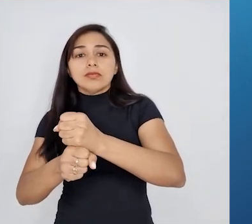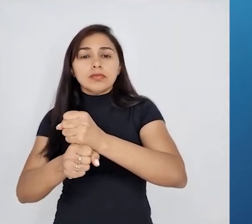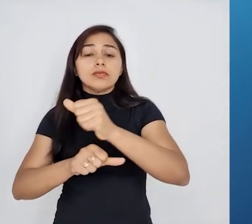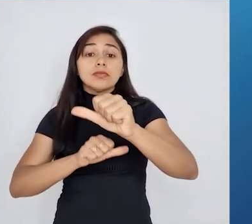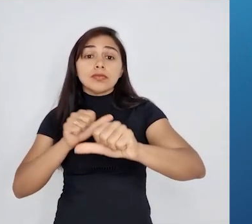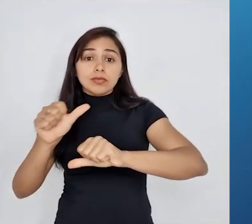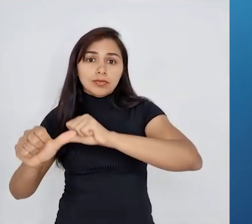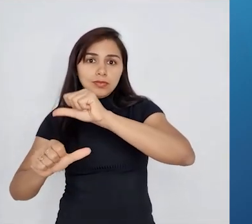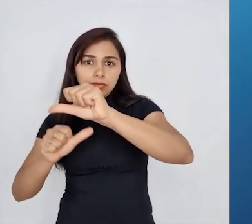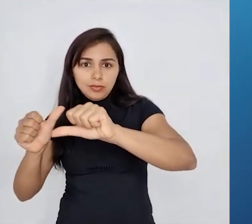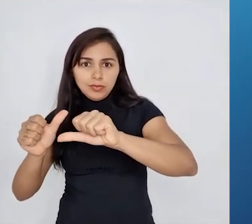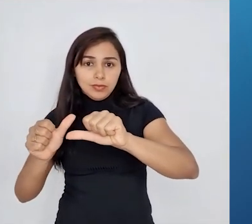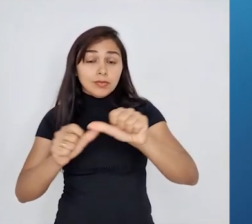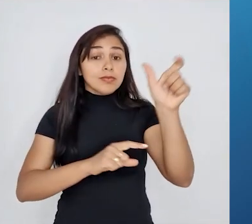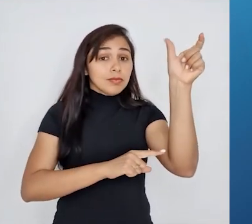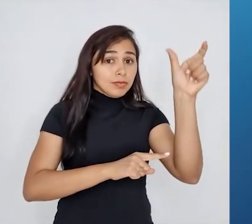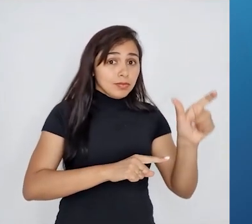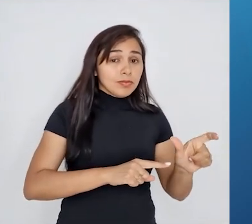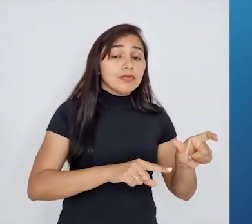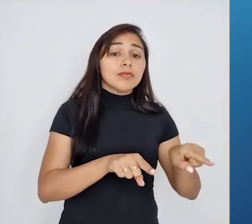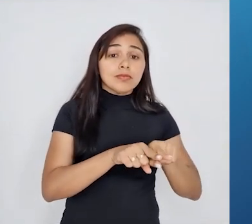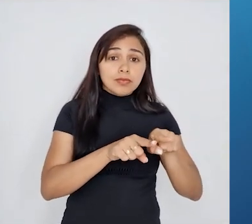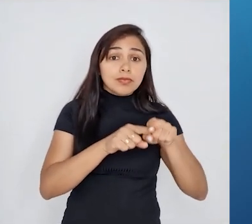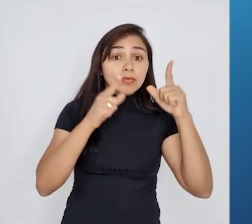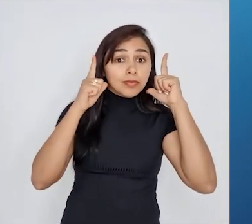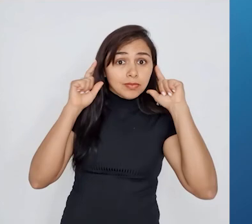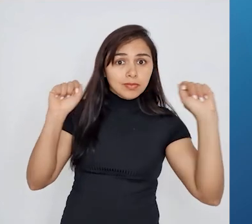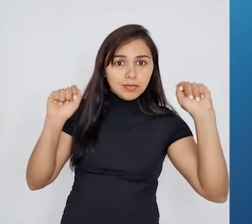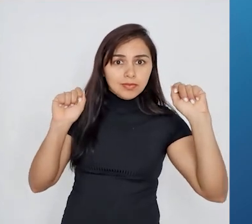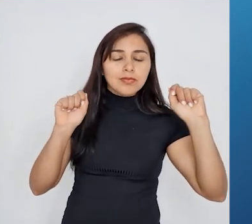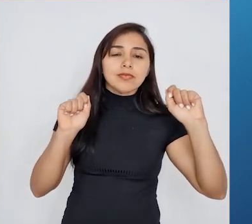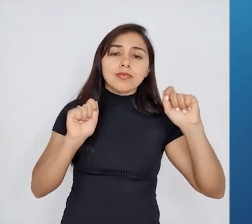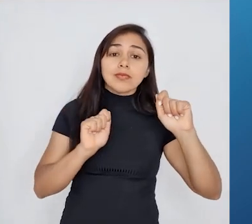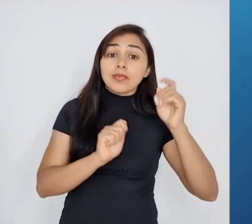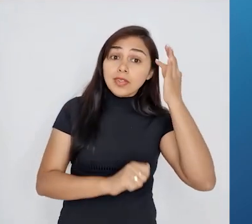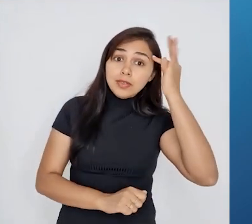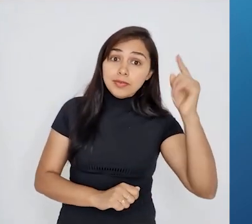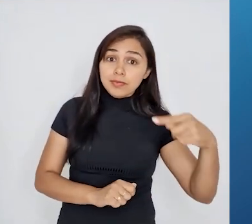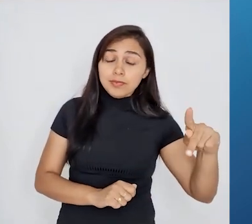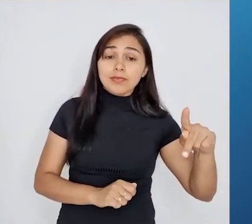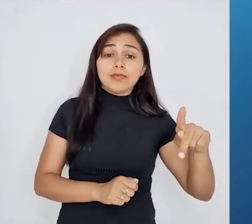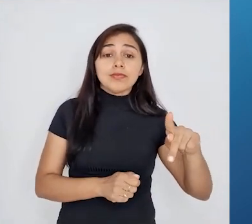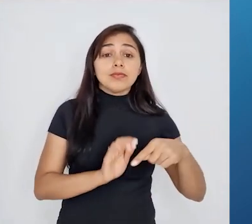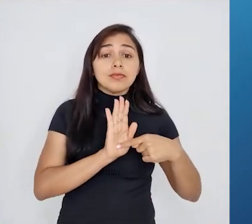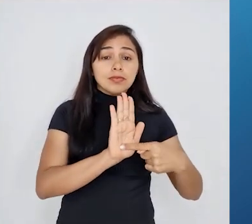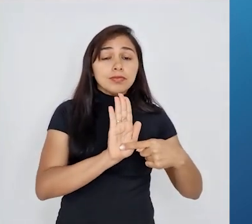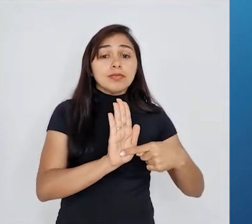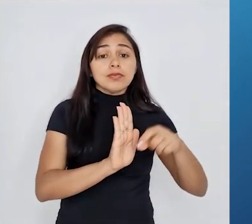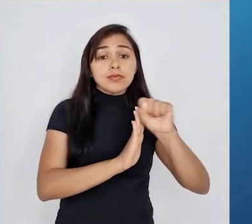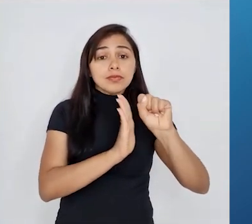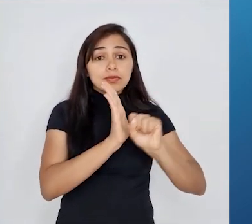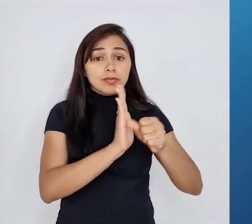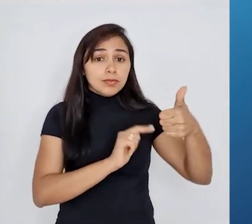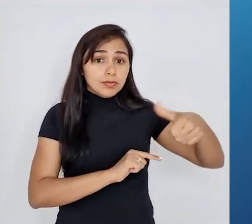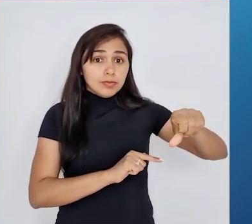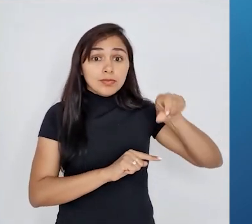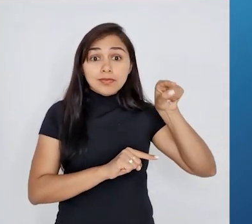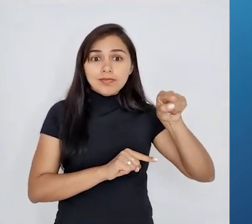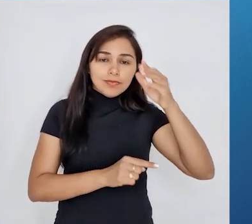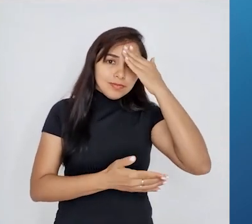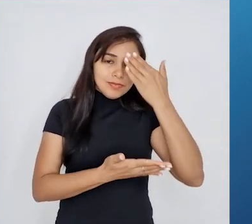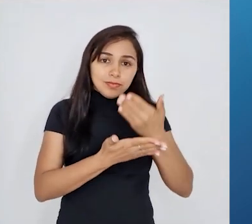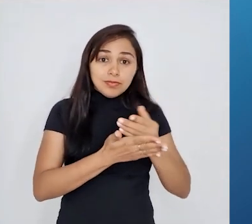foi desenvolvida também no início do século XIX e Lamarck acreditava em uma forma de hereditariedade dos